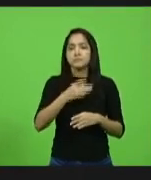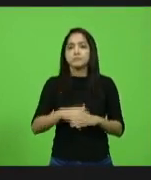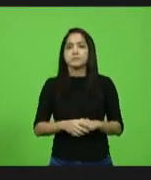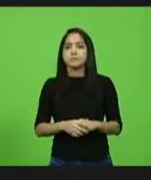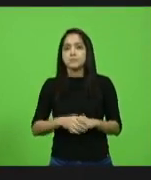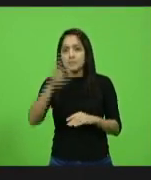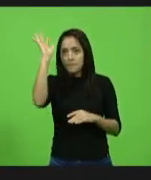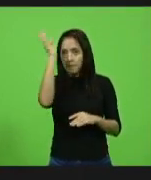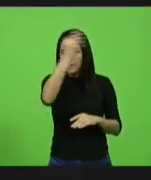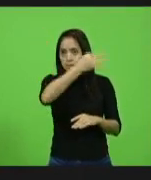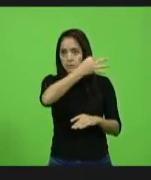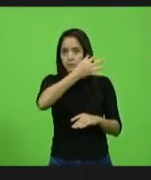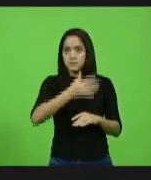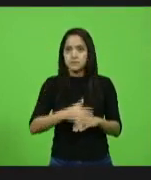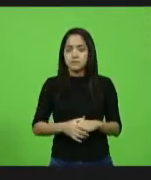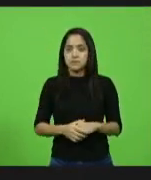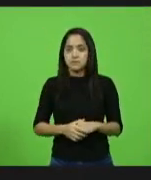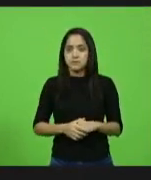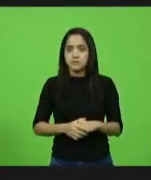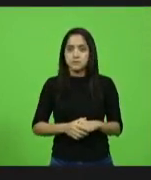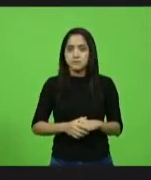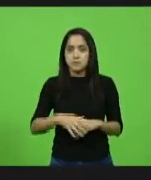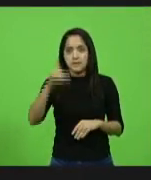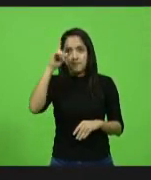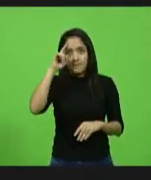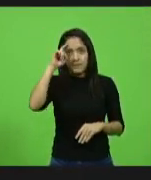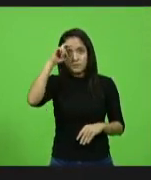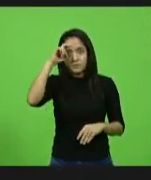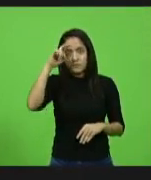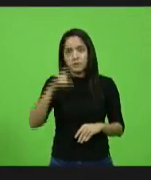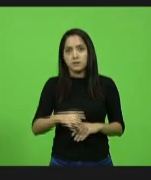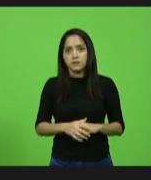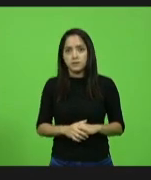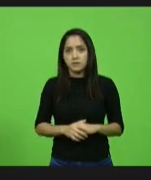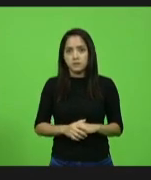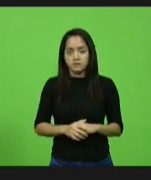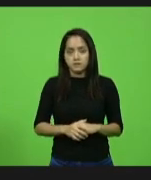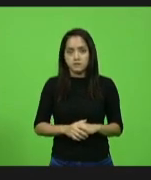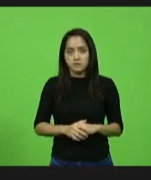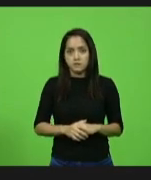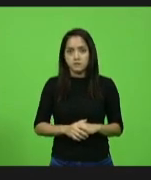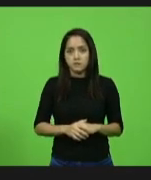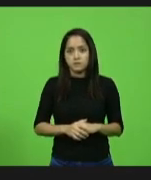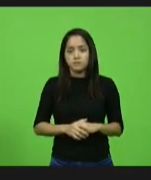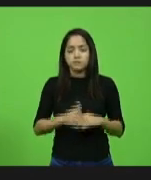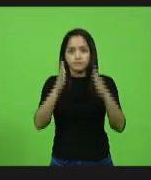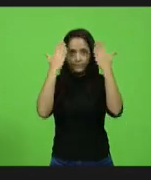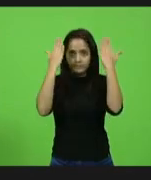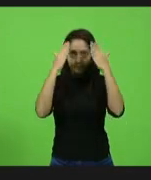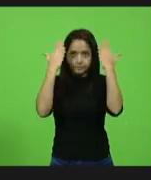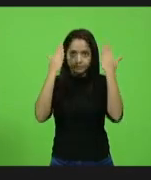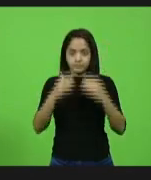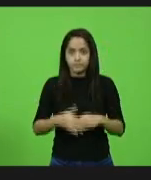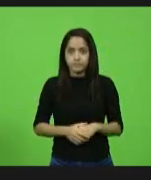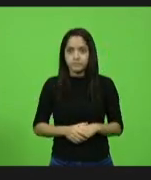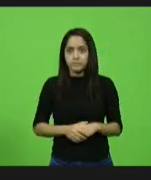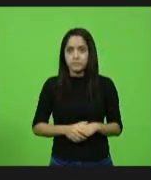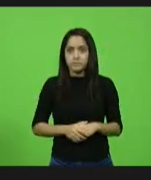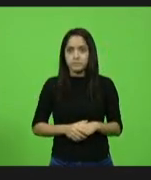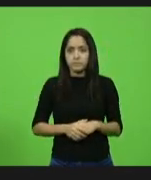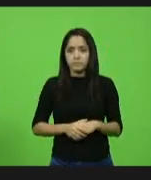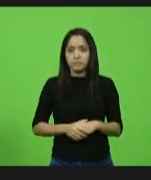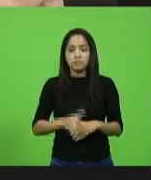Fabiano da Luz, em Marcos Vieira, em Zé Milton Schaefer e Laércio